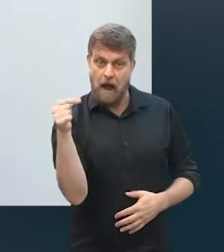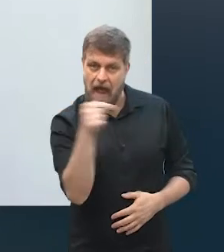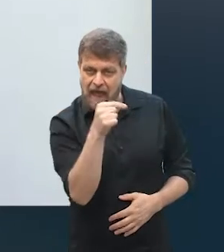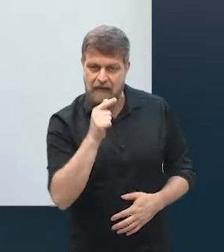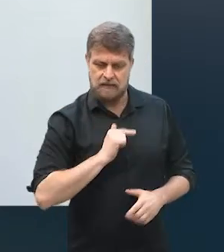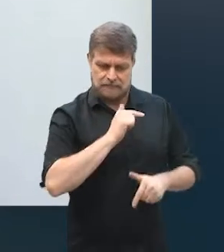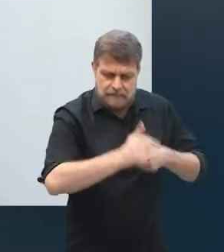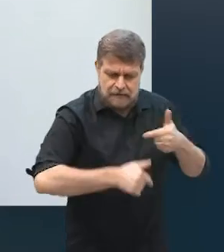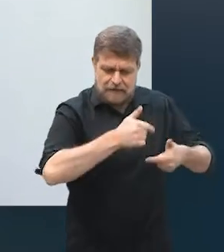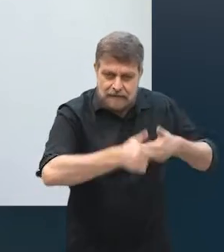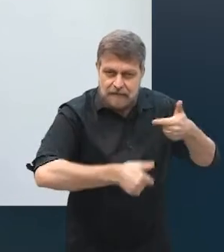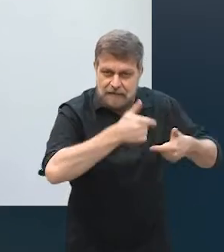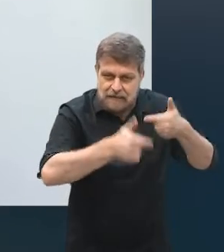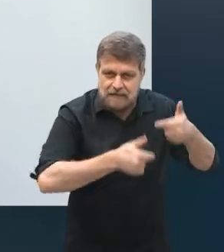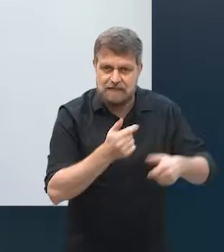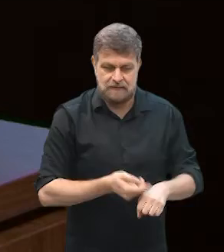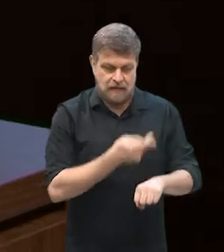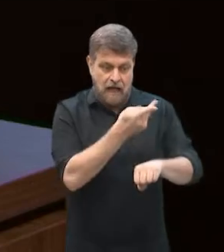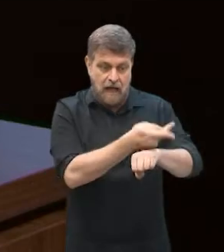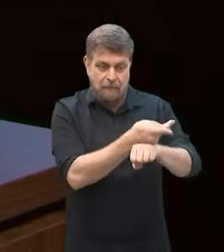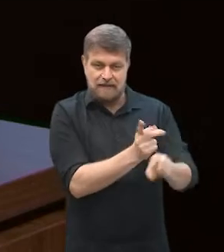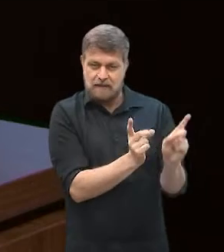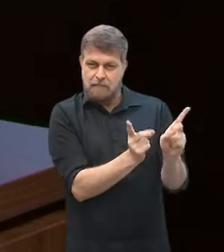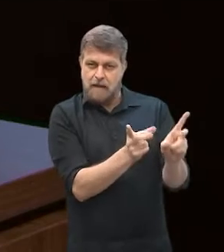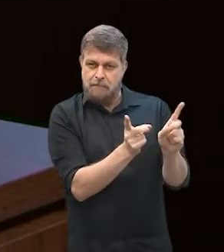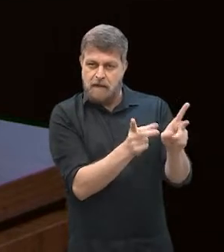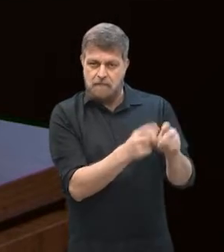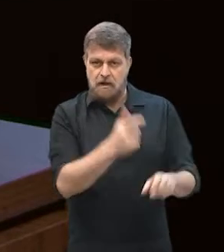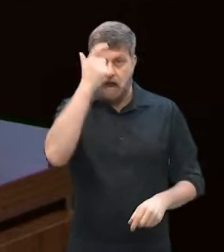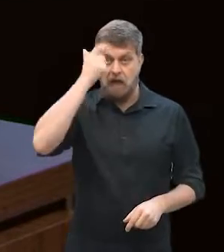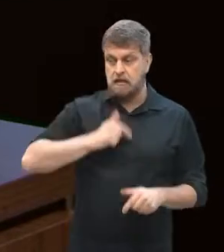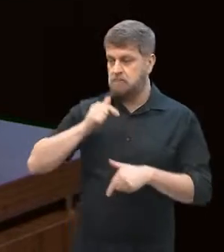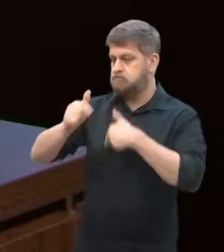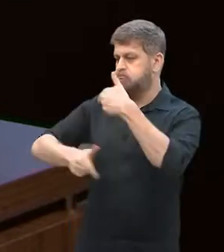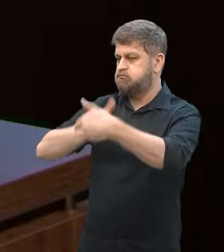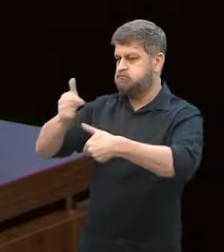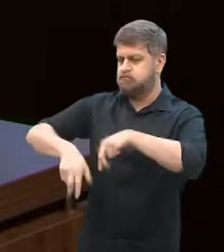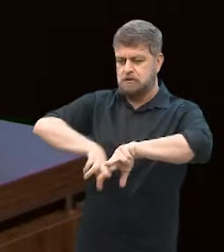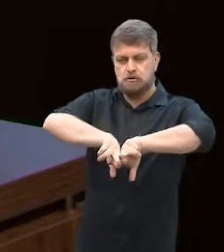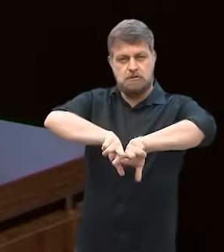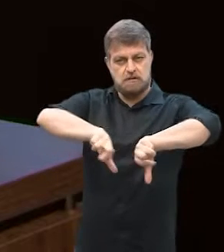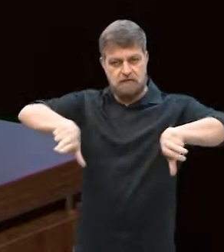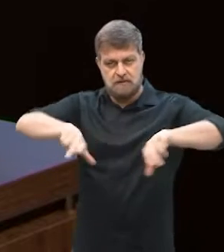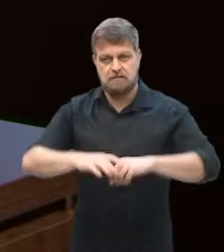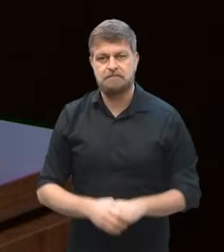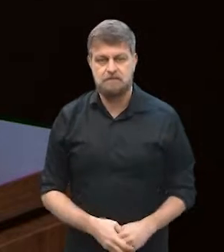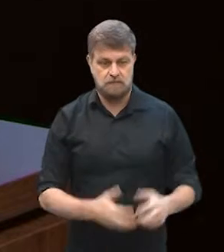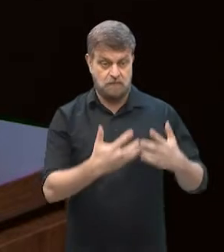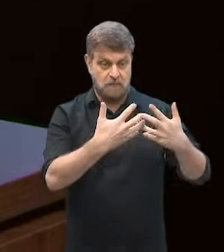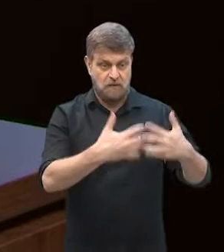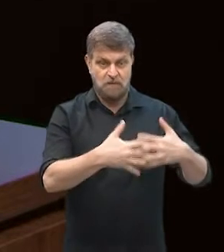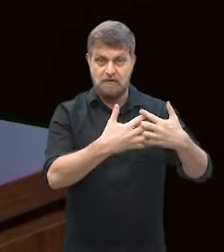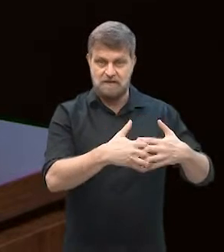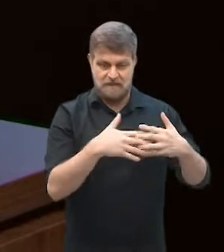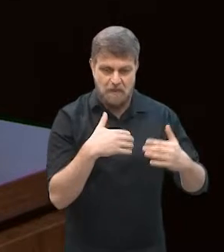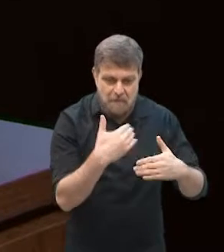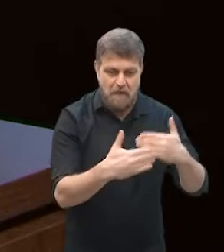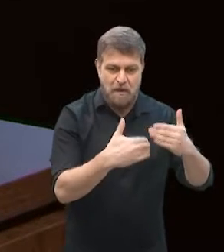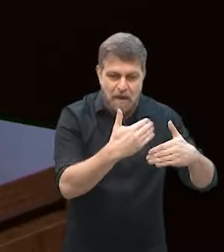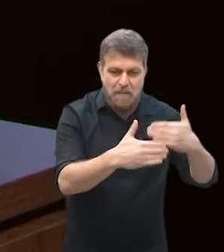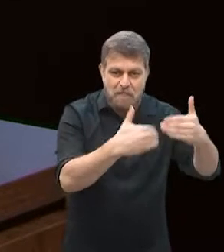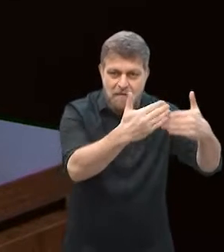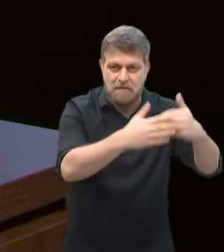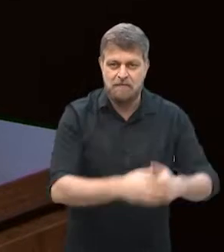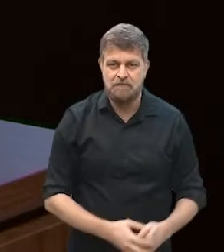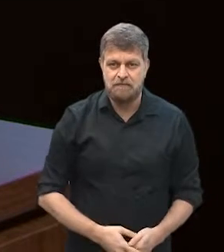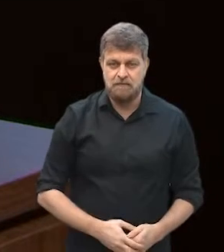que estava segurando a Pratas da Cativa ali, né? para eu fazer minhas outras funções. Então, foi dando certo. E aí, na época,